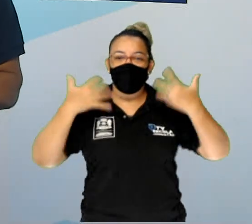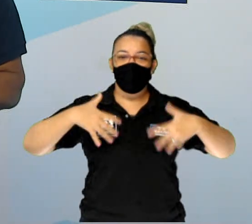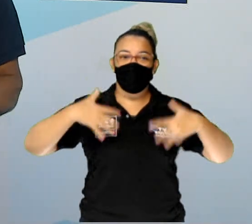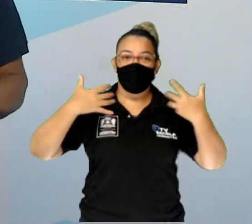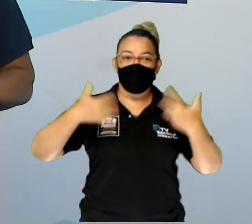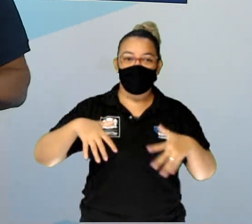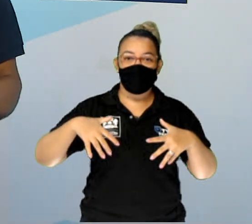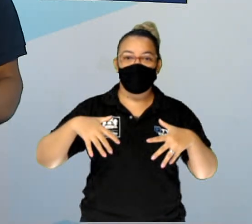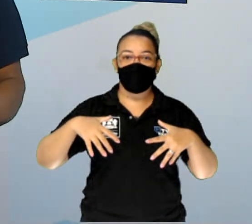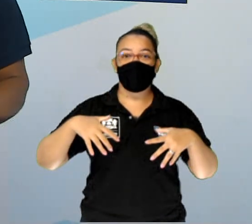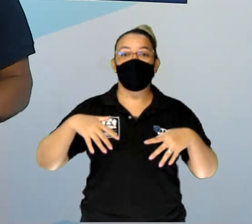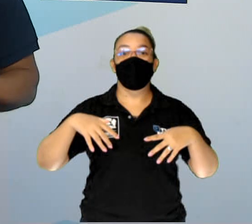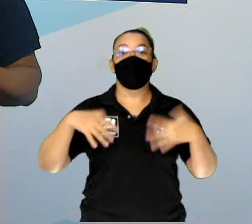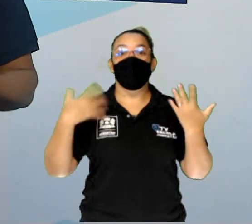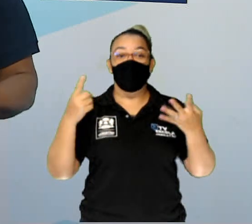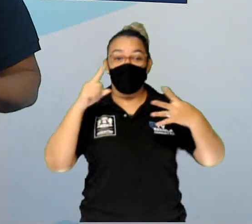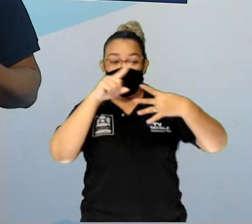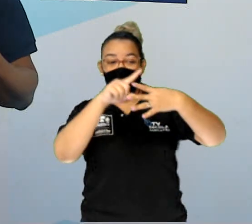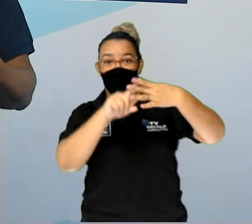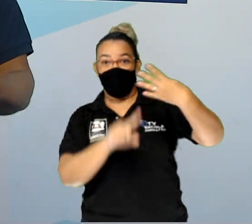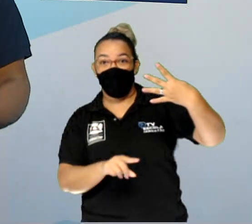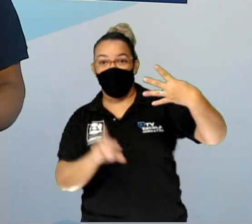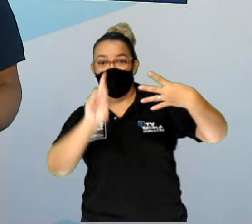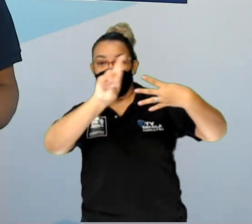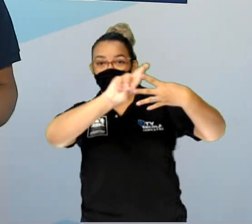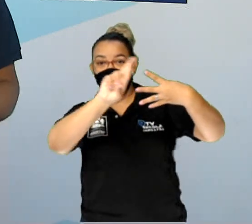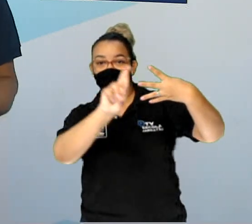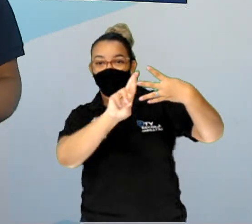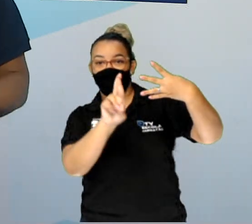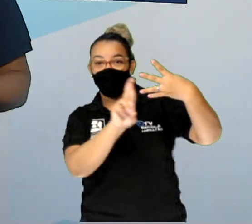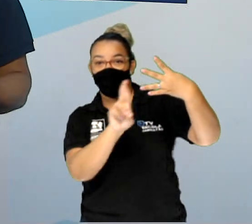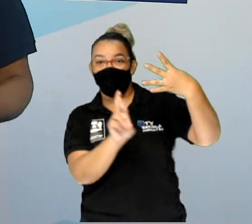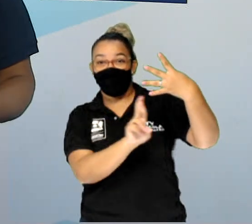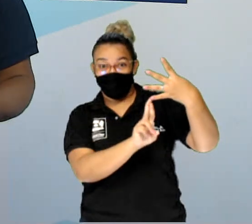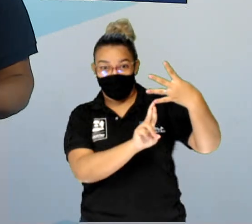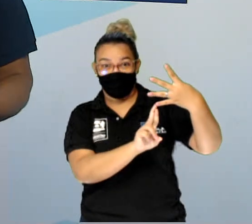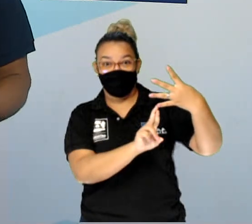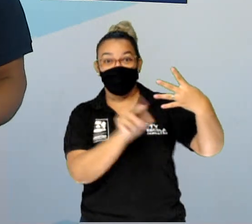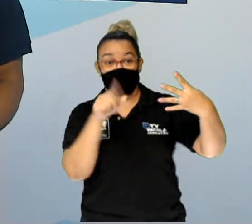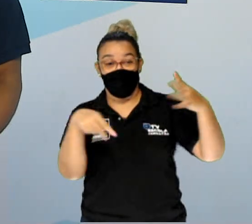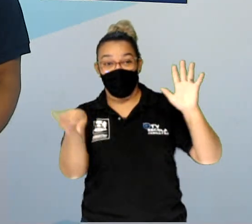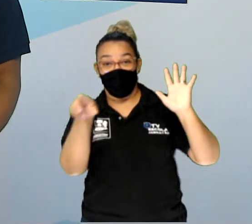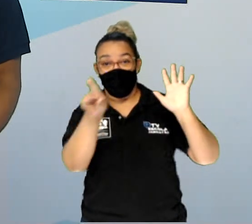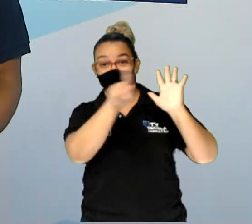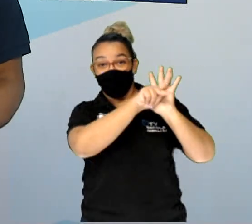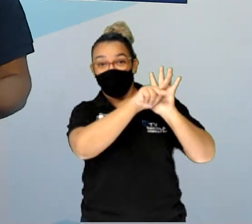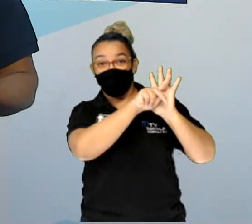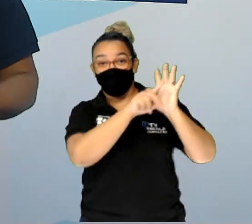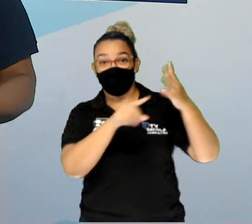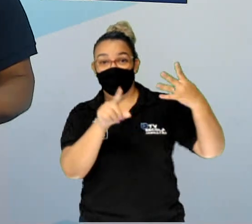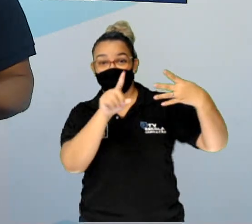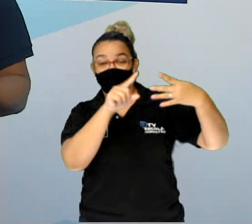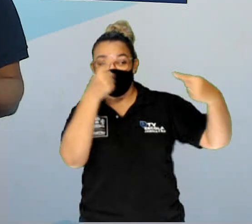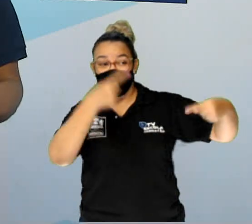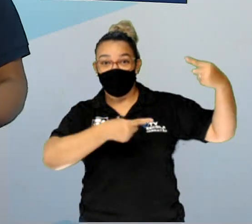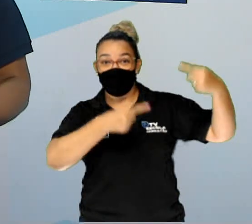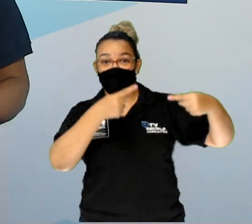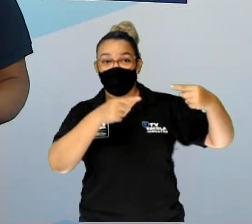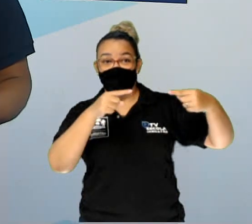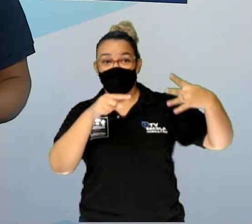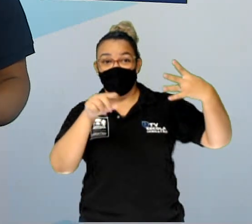nós chamamos de proposta dos 4Rs, que é uma política que se propõe a